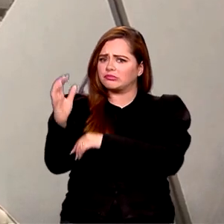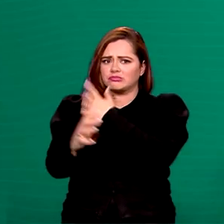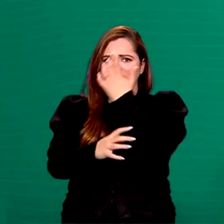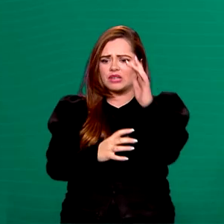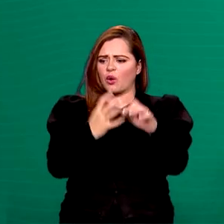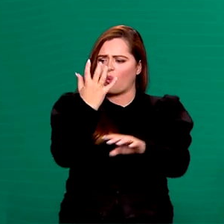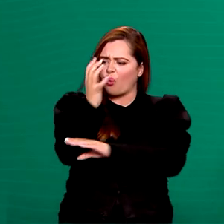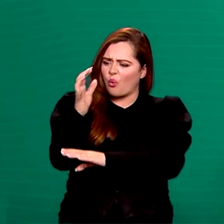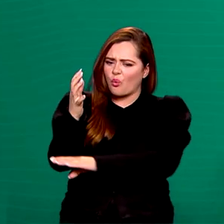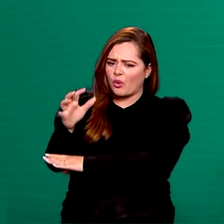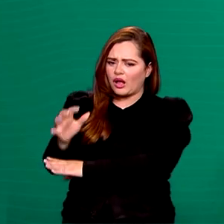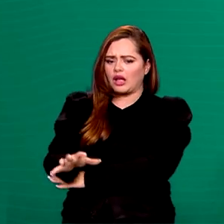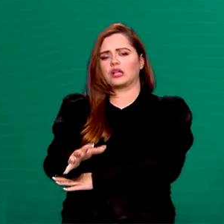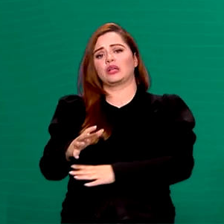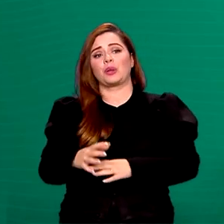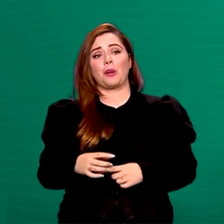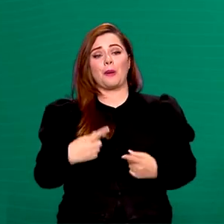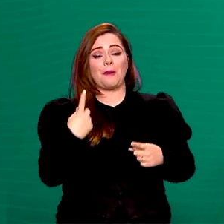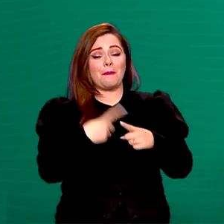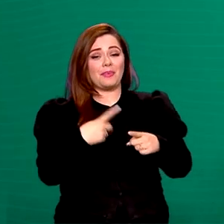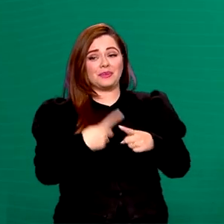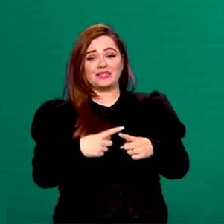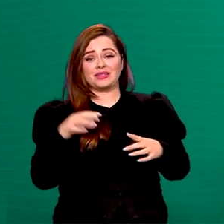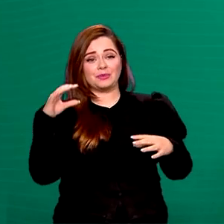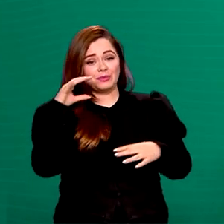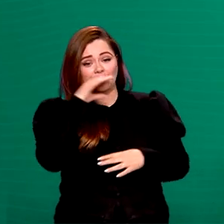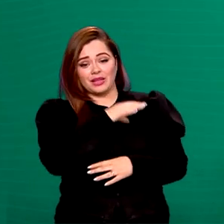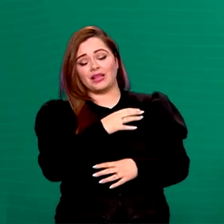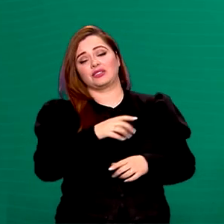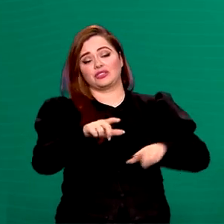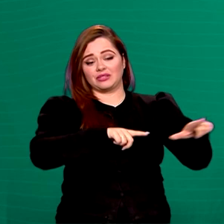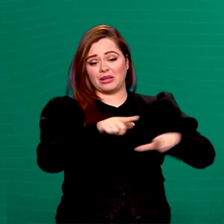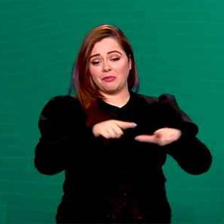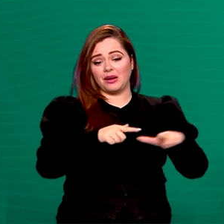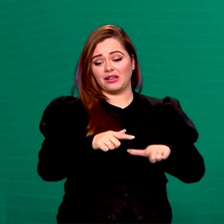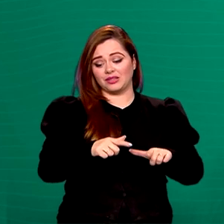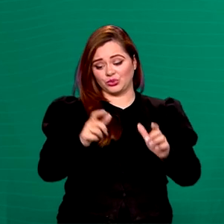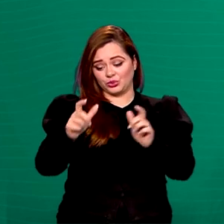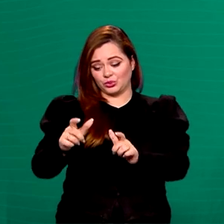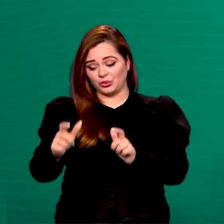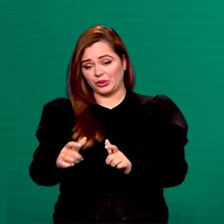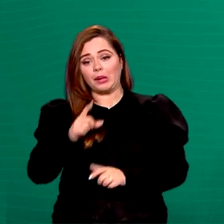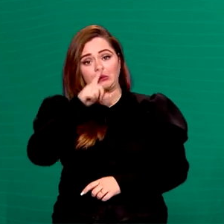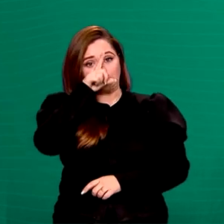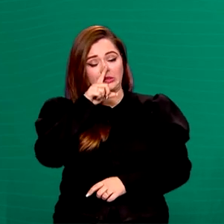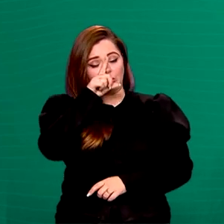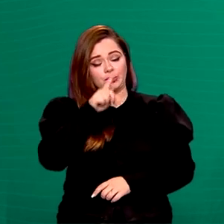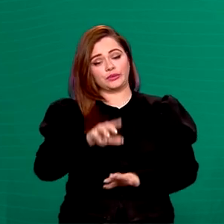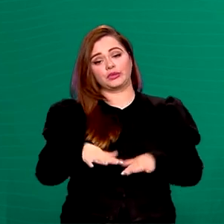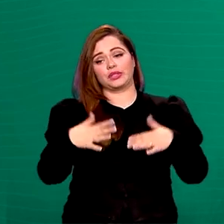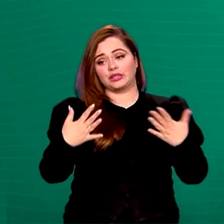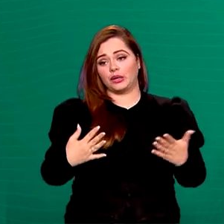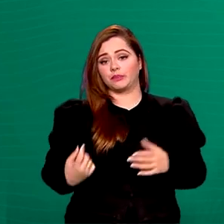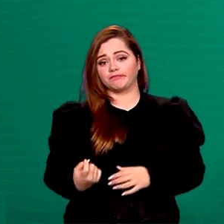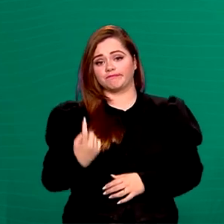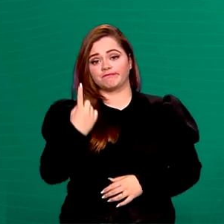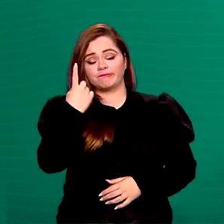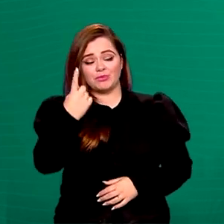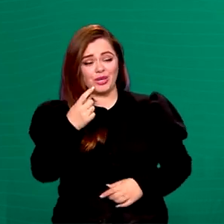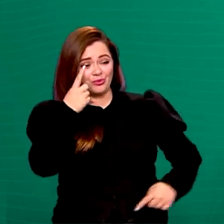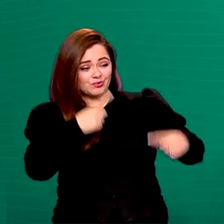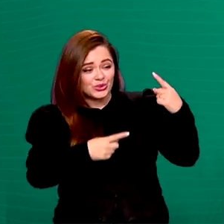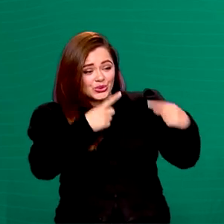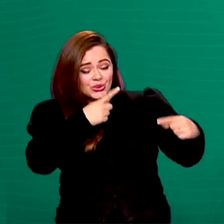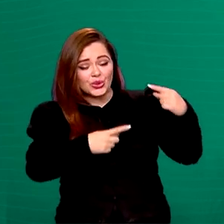caindo, por causa do tipo de lugar que eles estão trabalhando, tipo de terreno. Então, esse foi o primeiro conflito